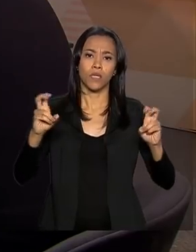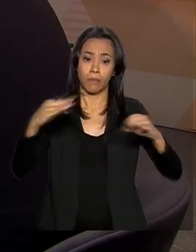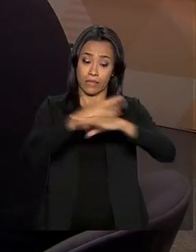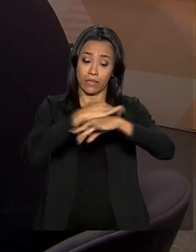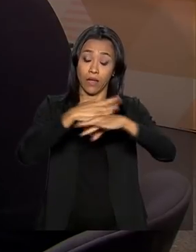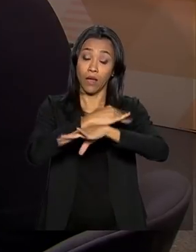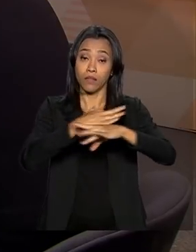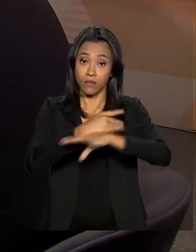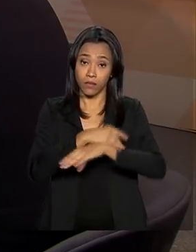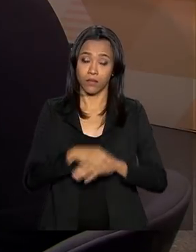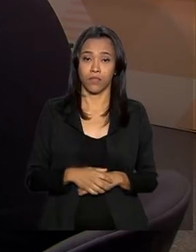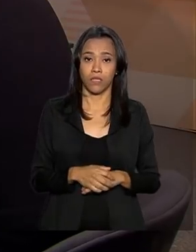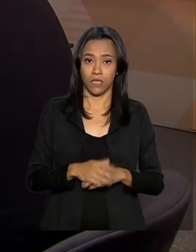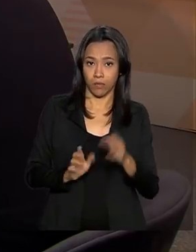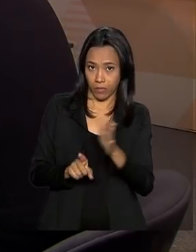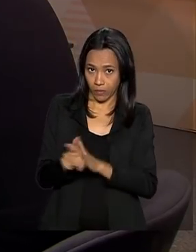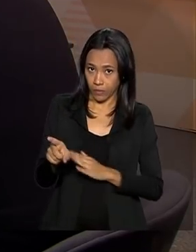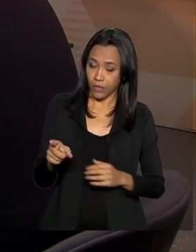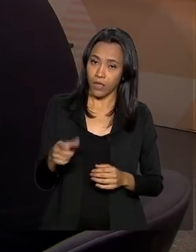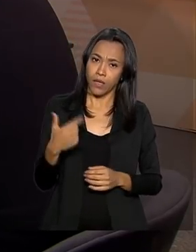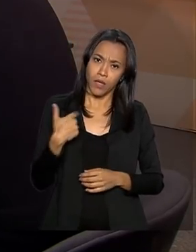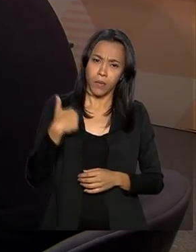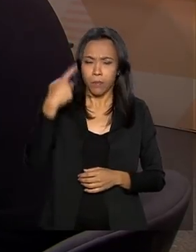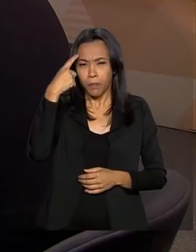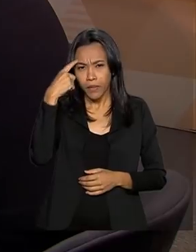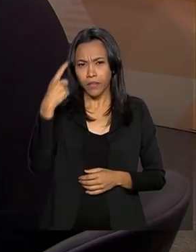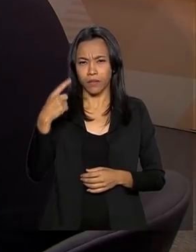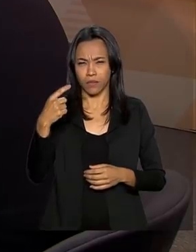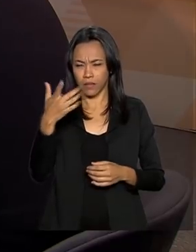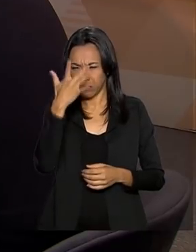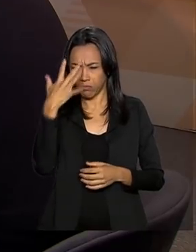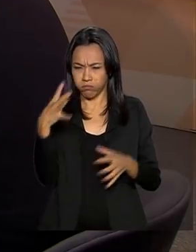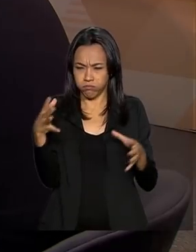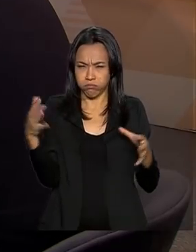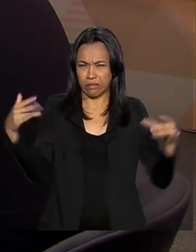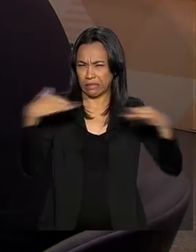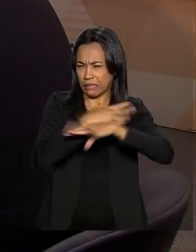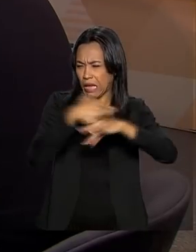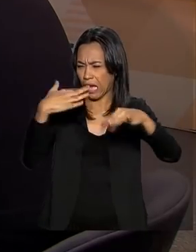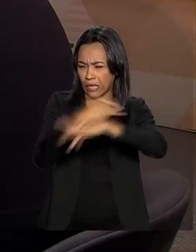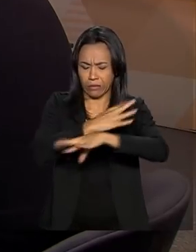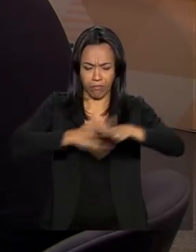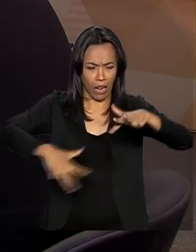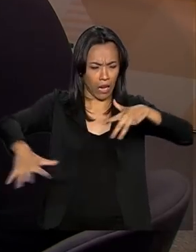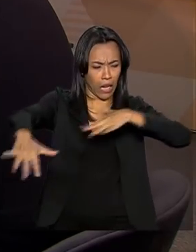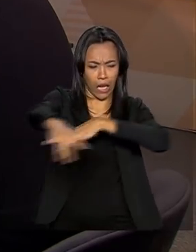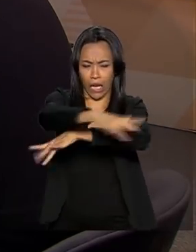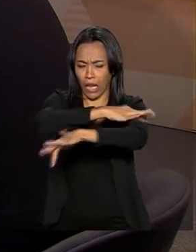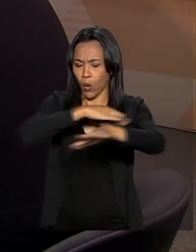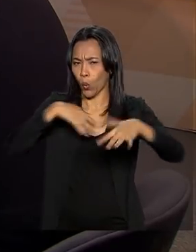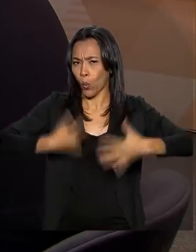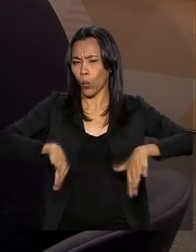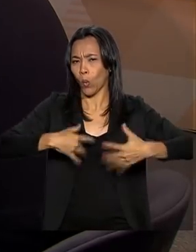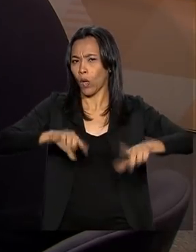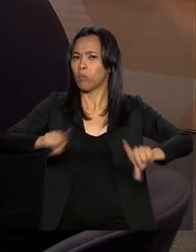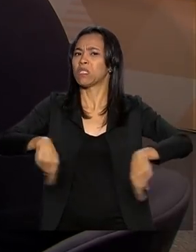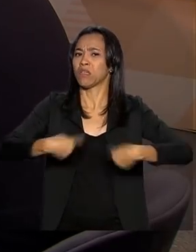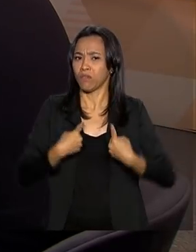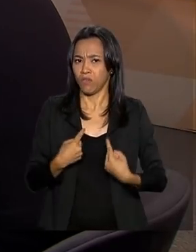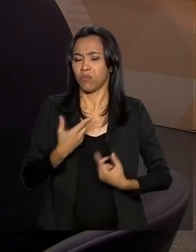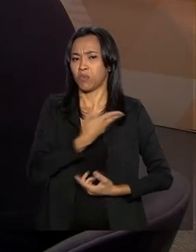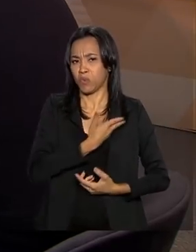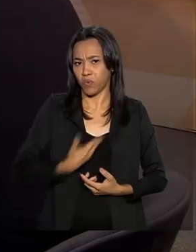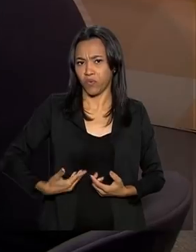penso eu que esses grandes conglomerados urbanos são um grande desafio para todos os governos ao redor do mundo.